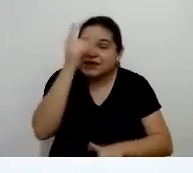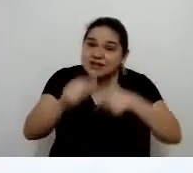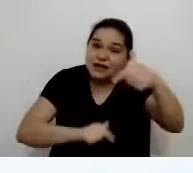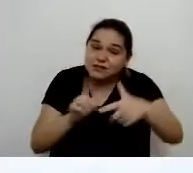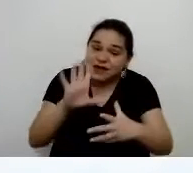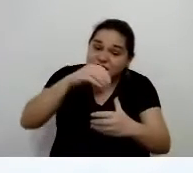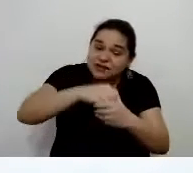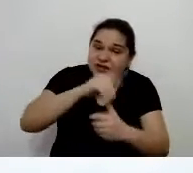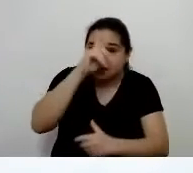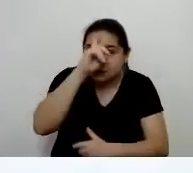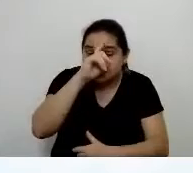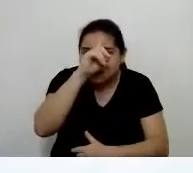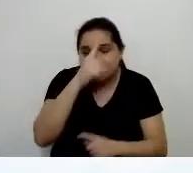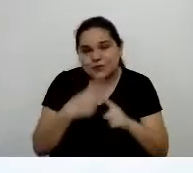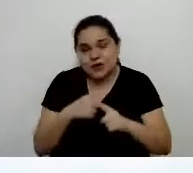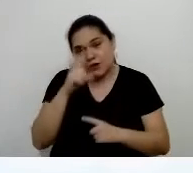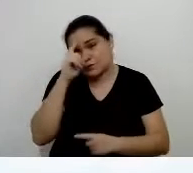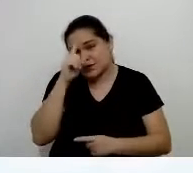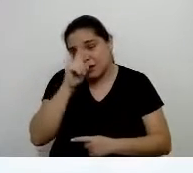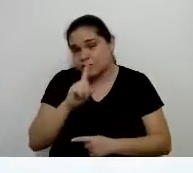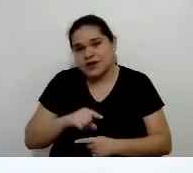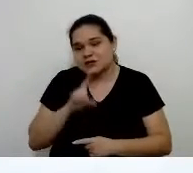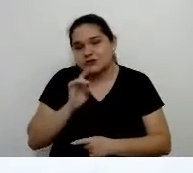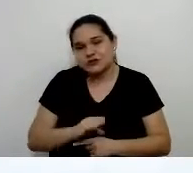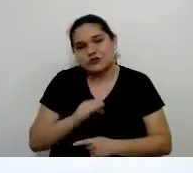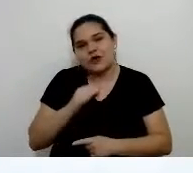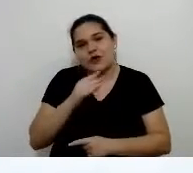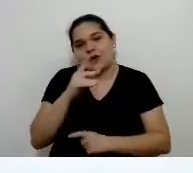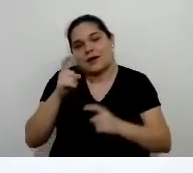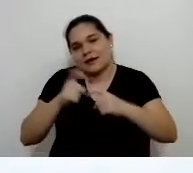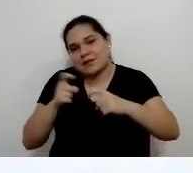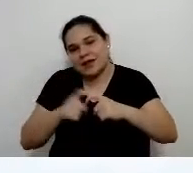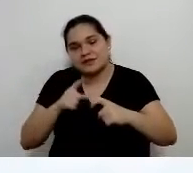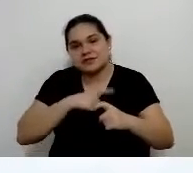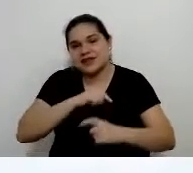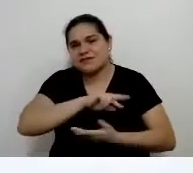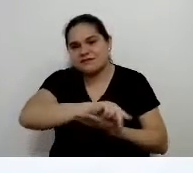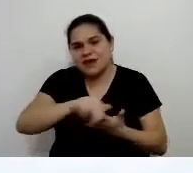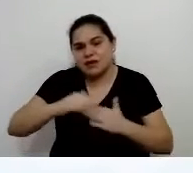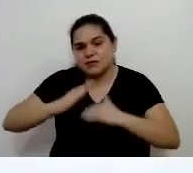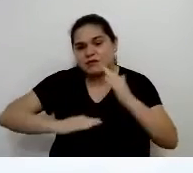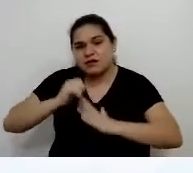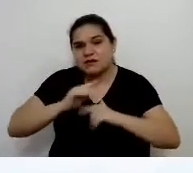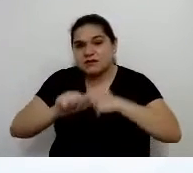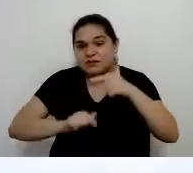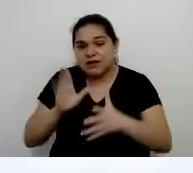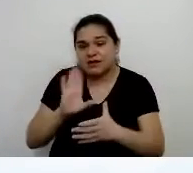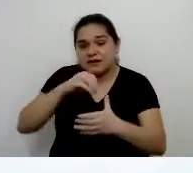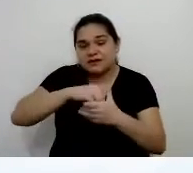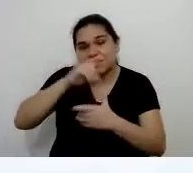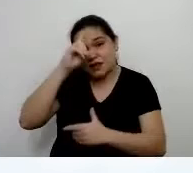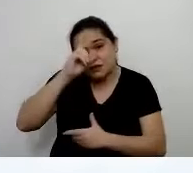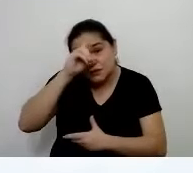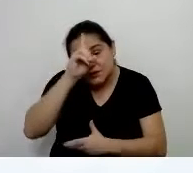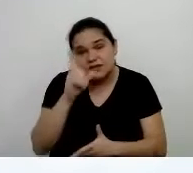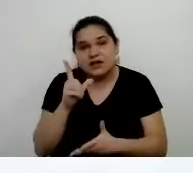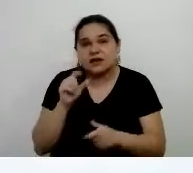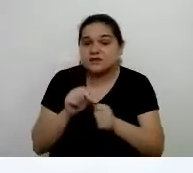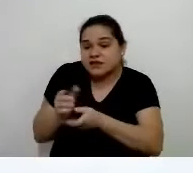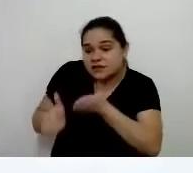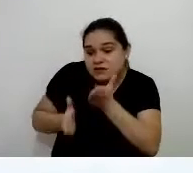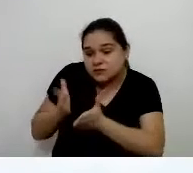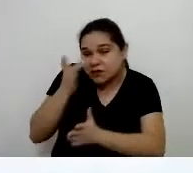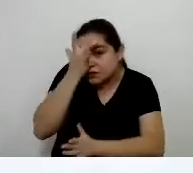hospitais, porque os hospitais não são só trabalhadores, tem outros diversos profissionais que trabalham nos hospitais, faz atendimento a essas